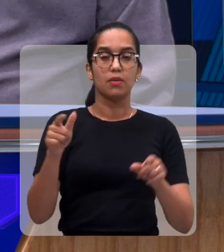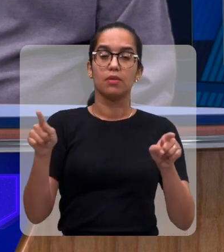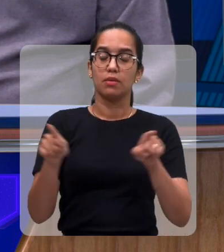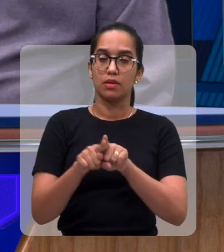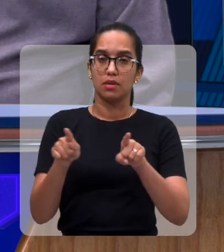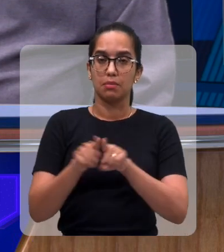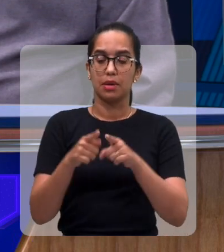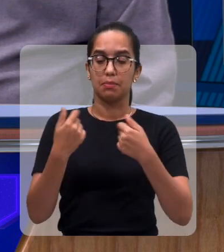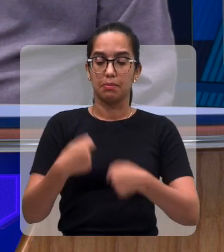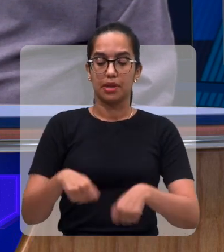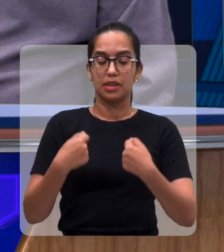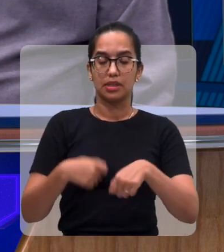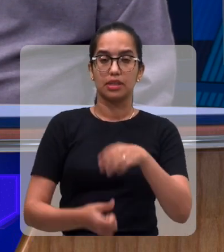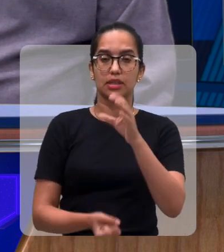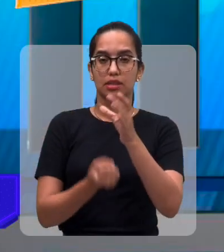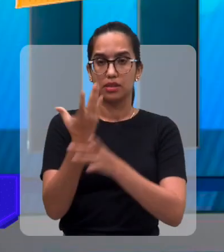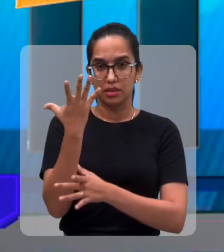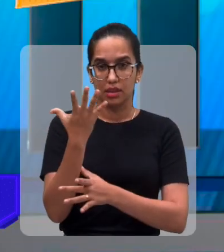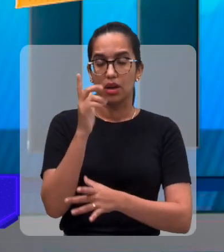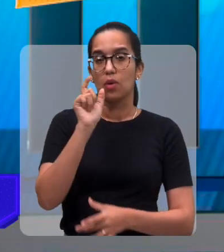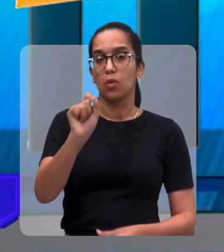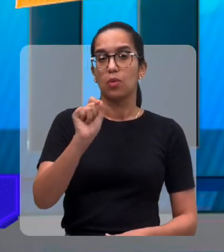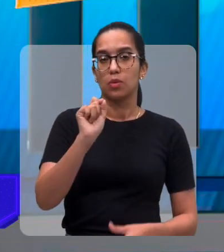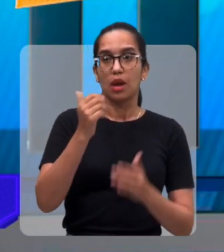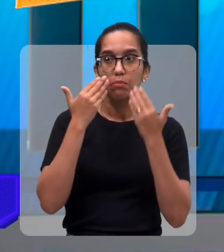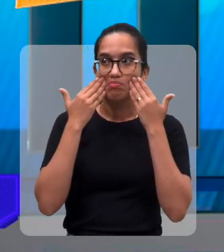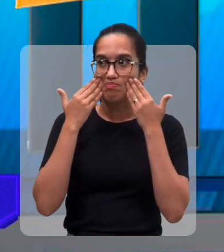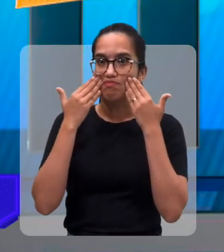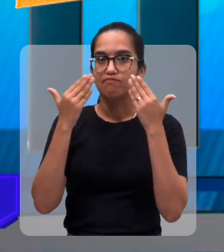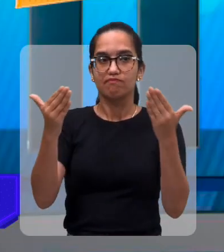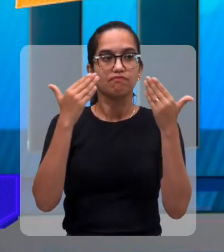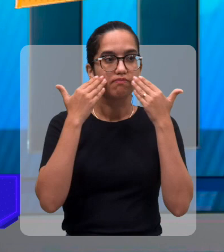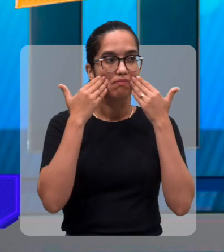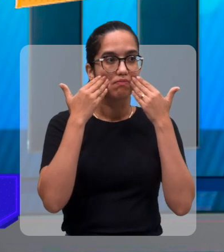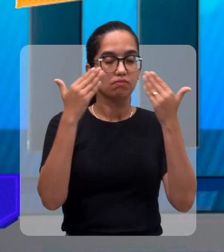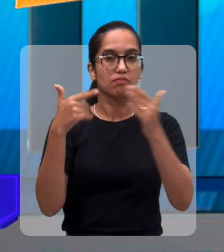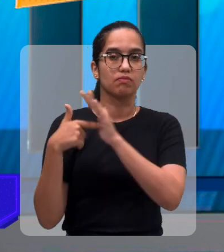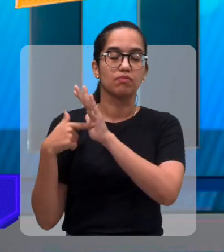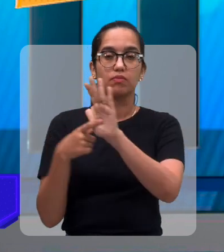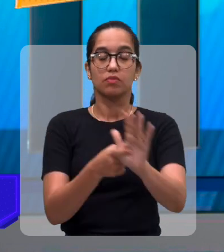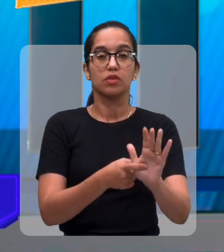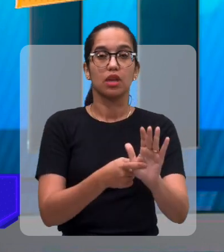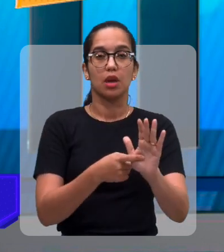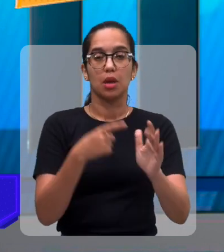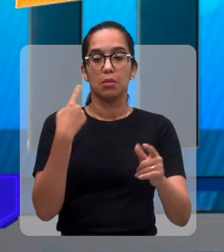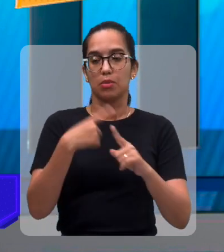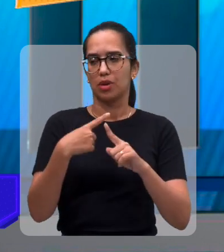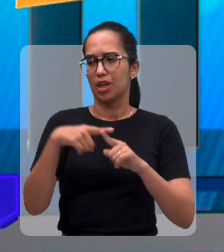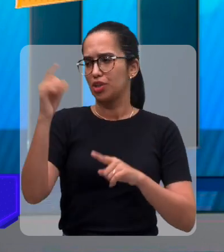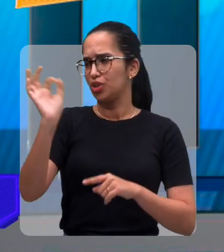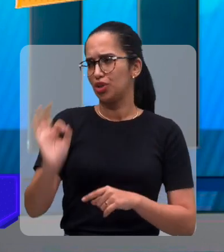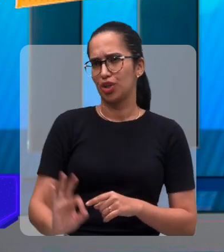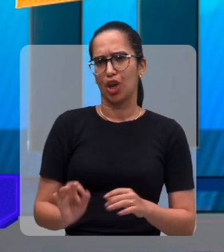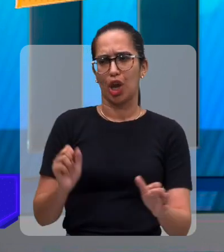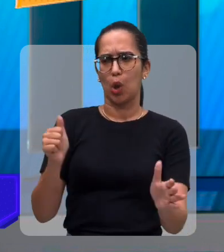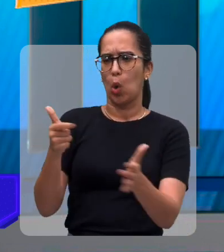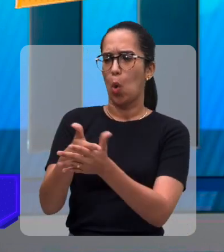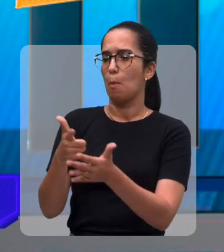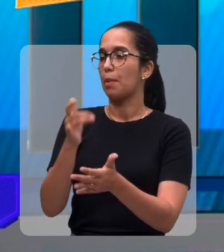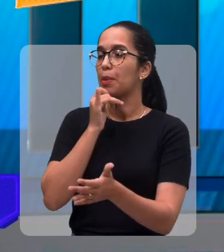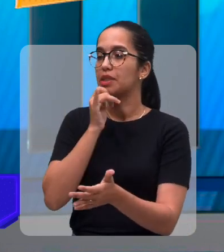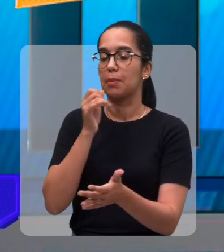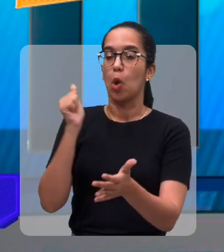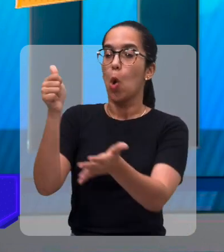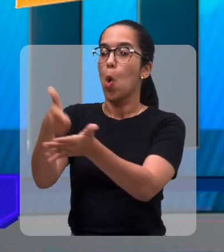que criar um mecanismo, Chico, chamado de divulgação. Ninguém compra um produto se não o conhecer.